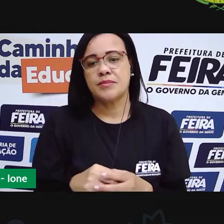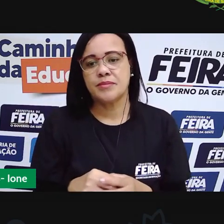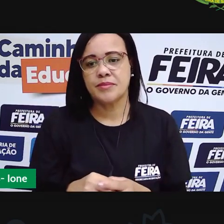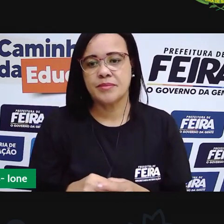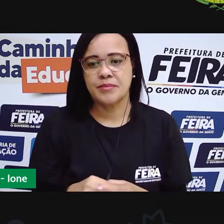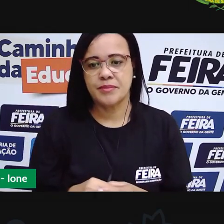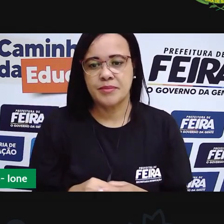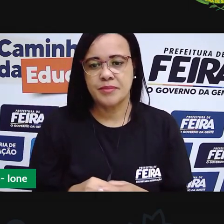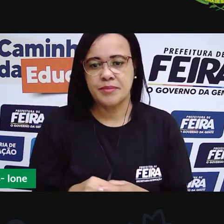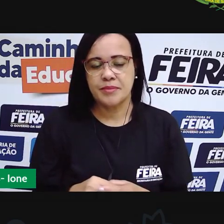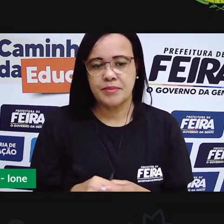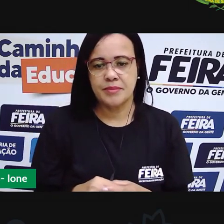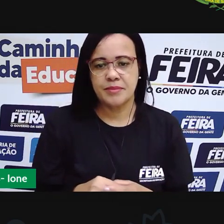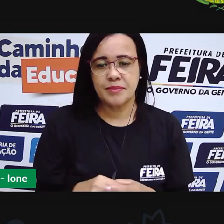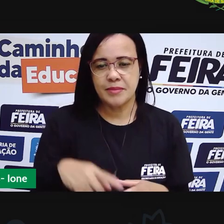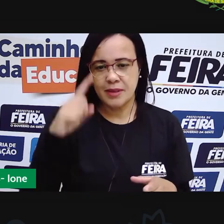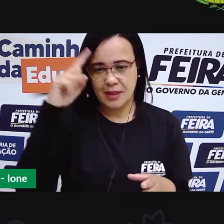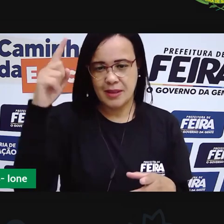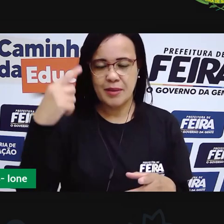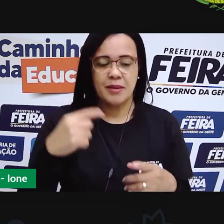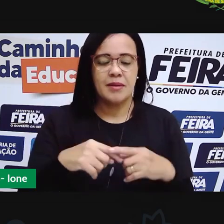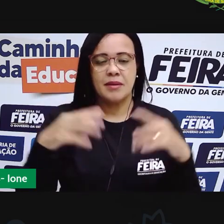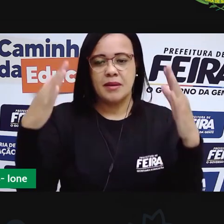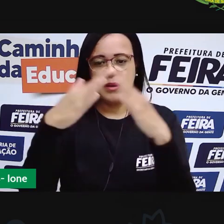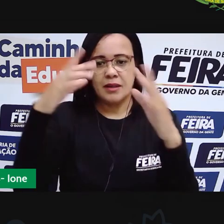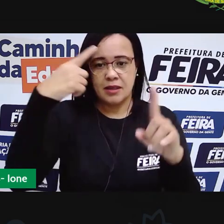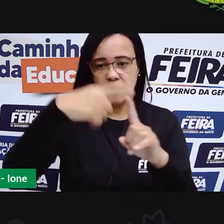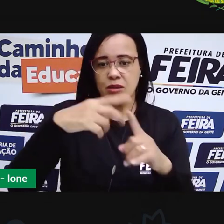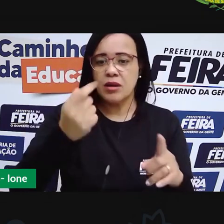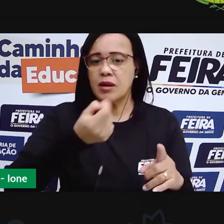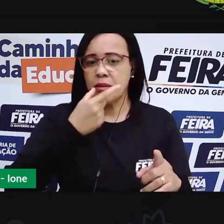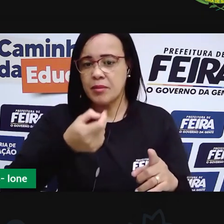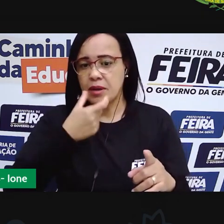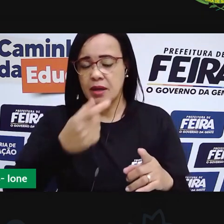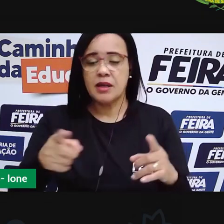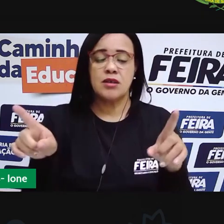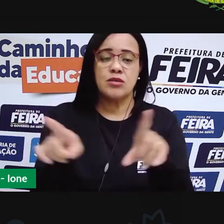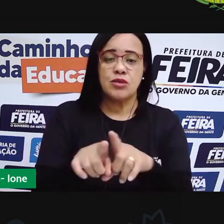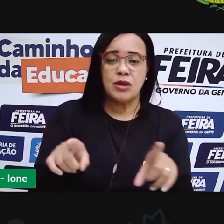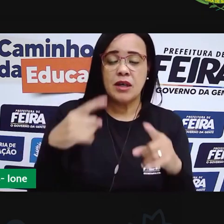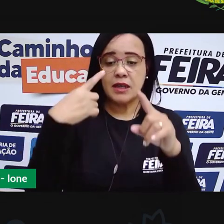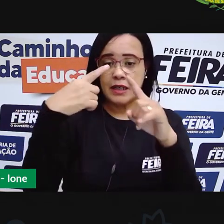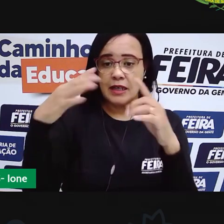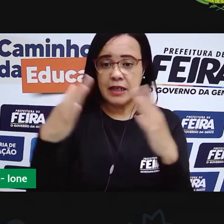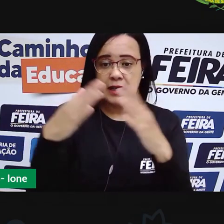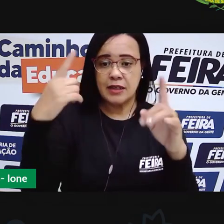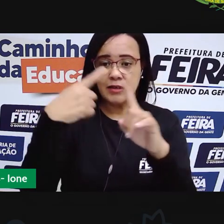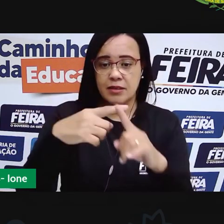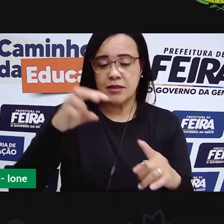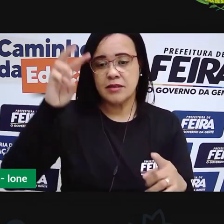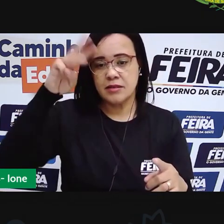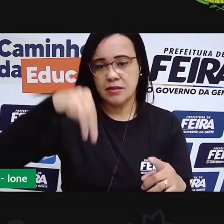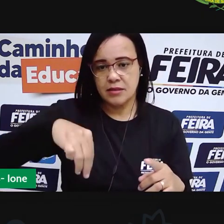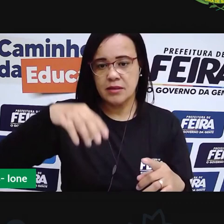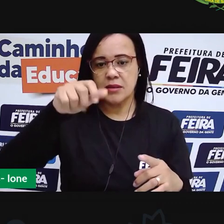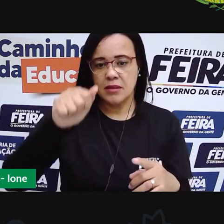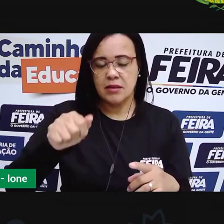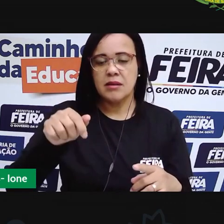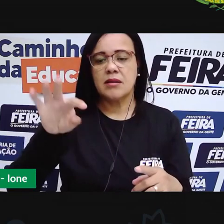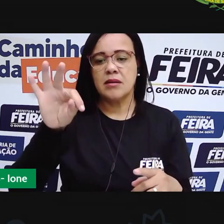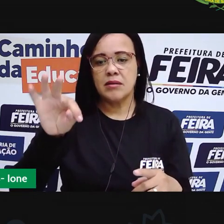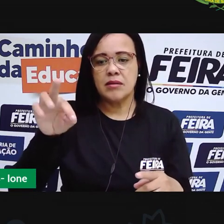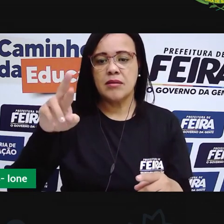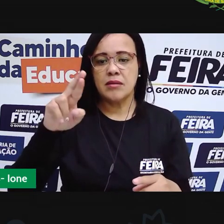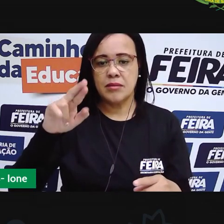Nossa Senhora dos Remédios, a igreja na atriz, chamada Catedral de Nossa Senhora Santana. e